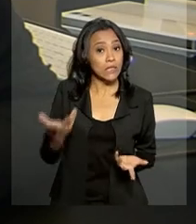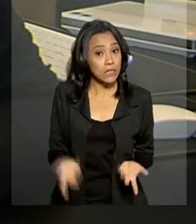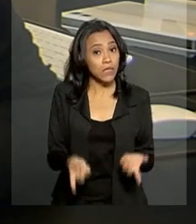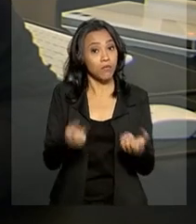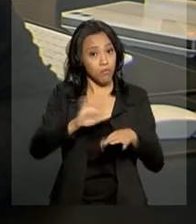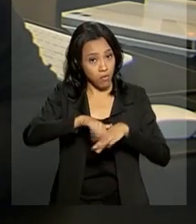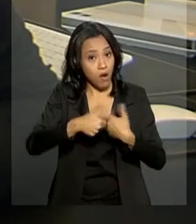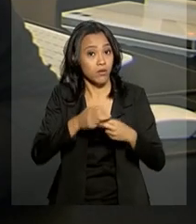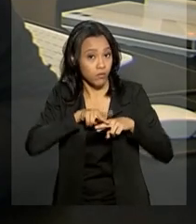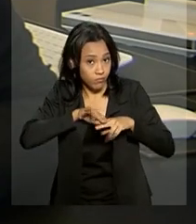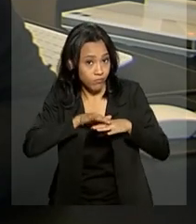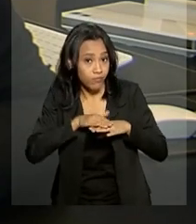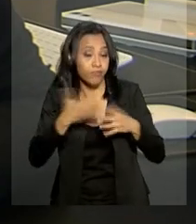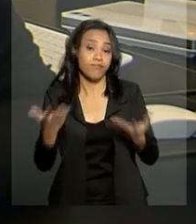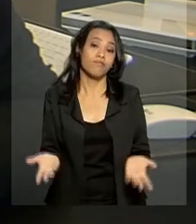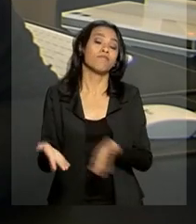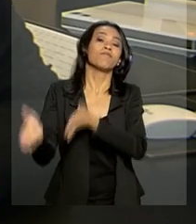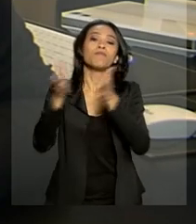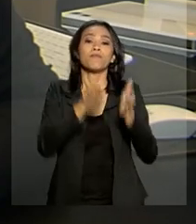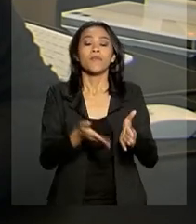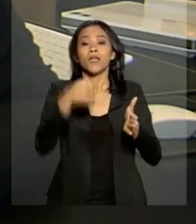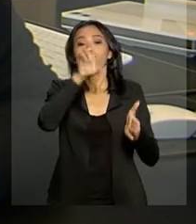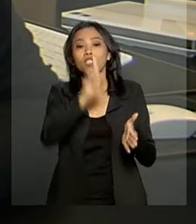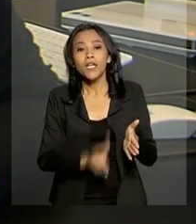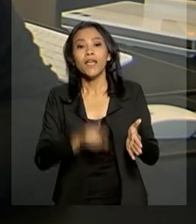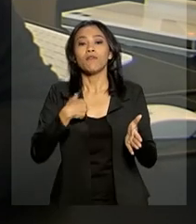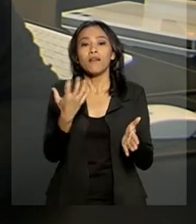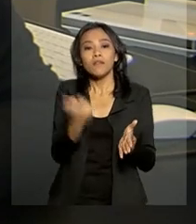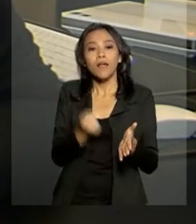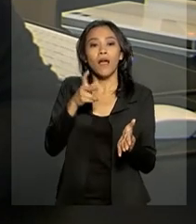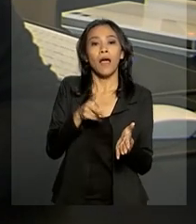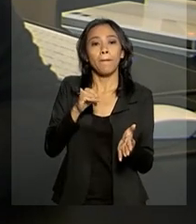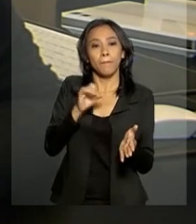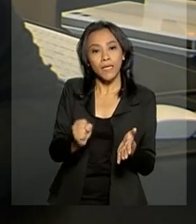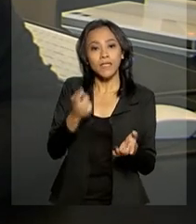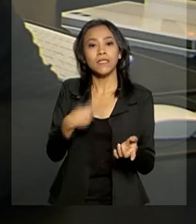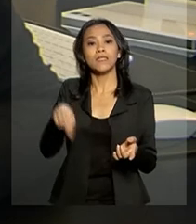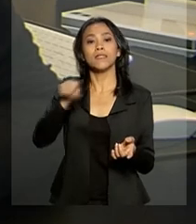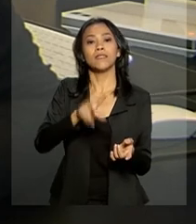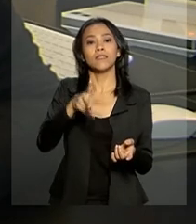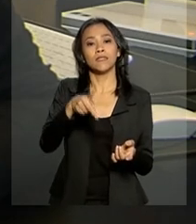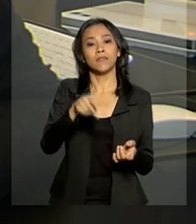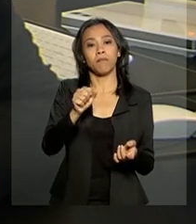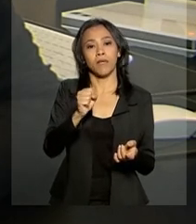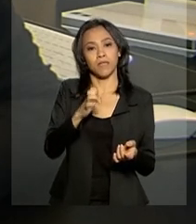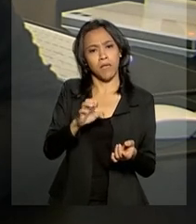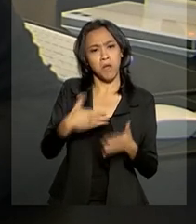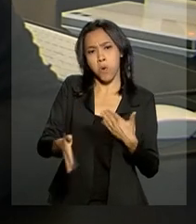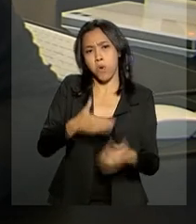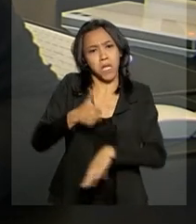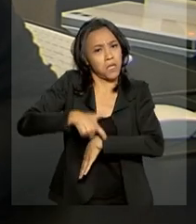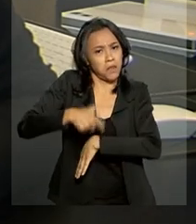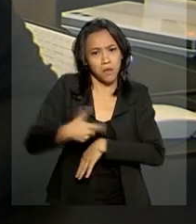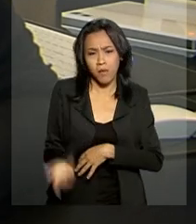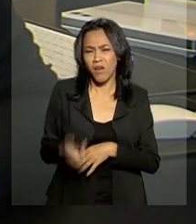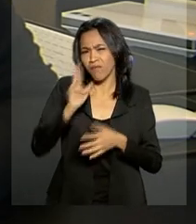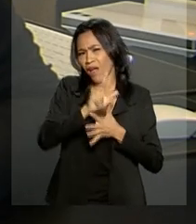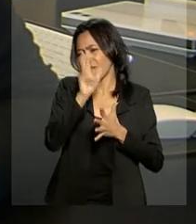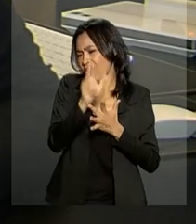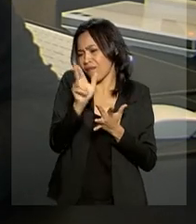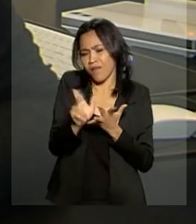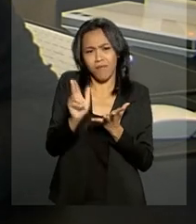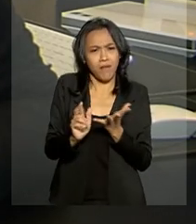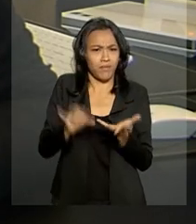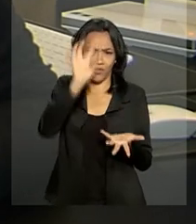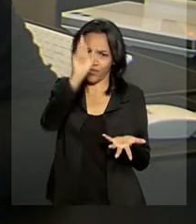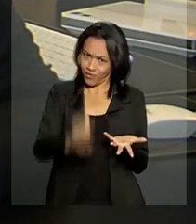direito a resgatar PIS, PASEP, a qualquer tempo, FGTS, né? E uma série de